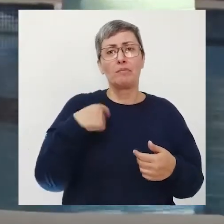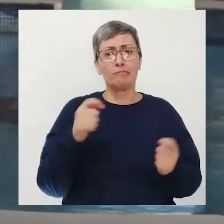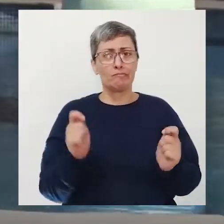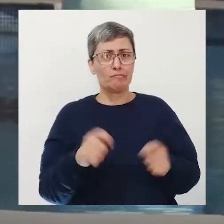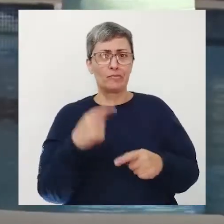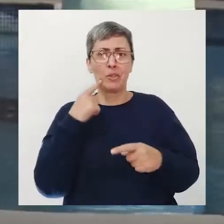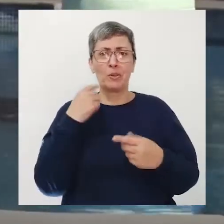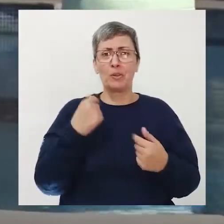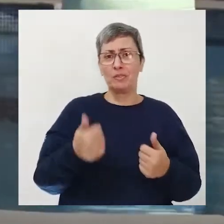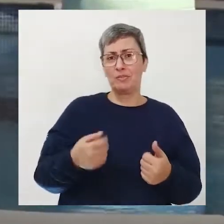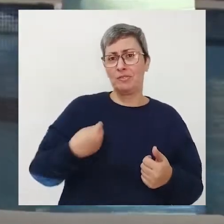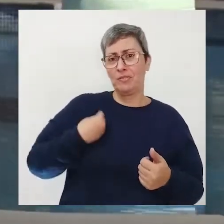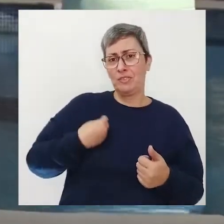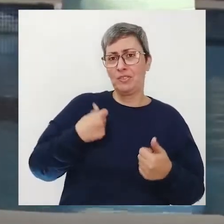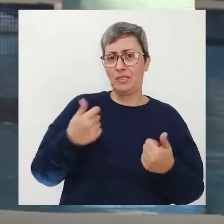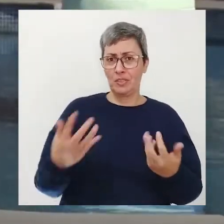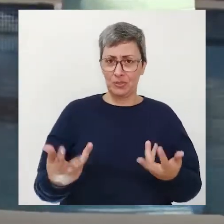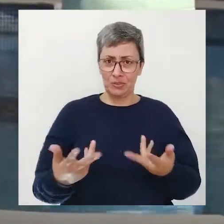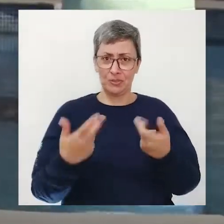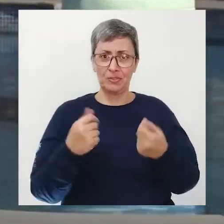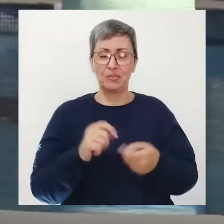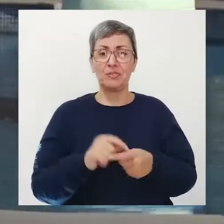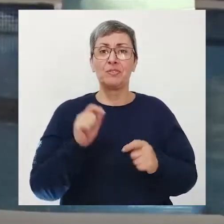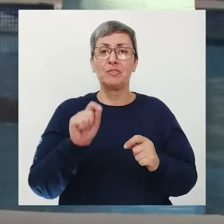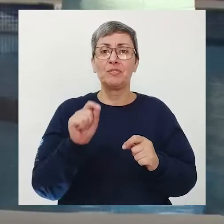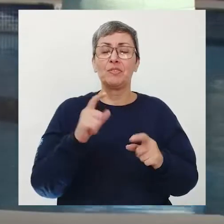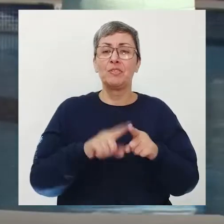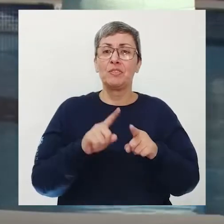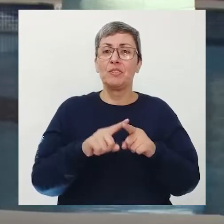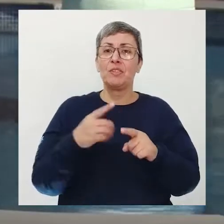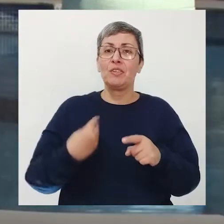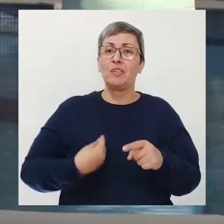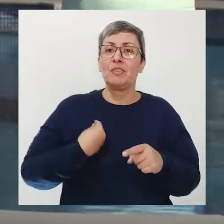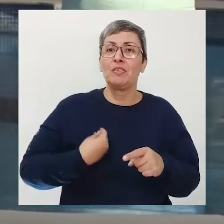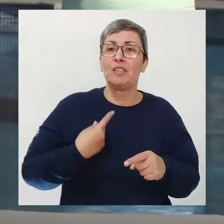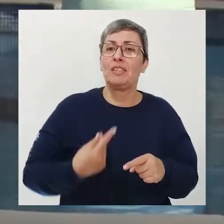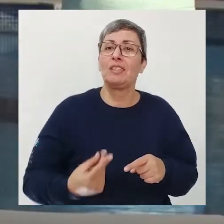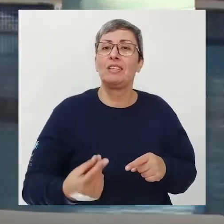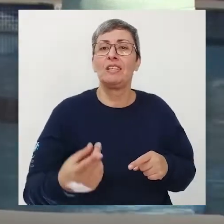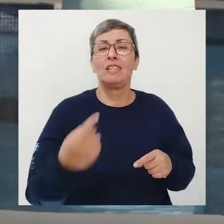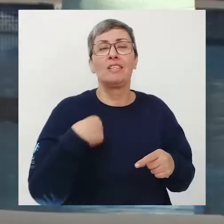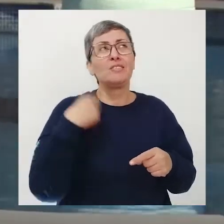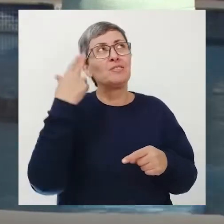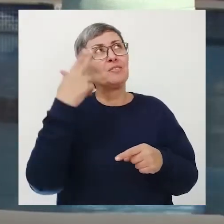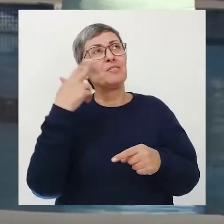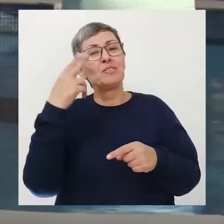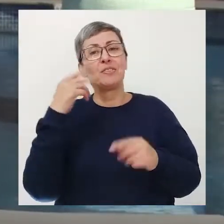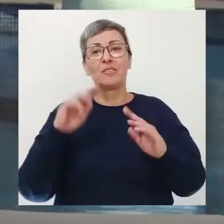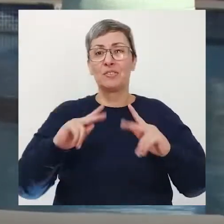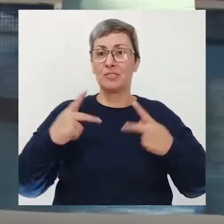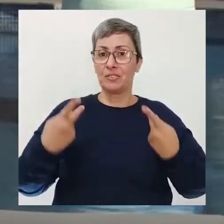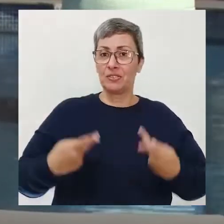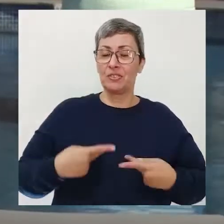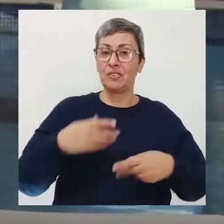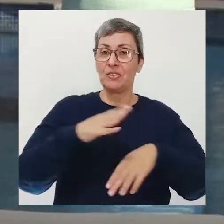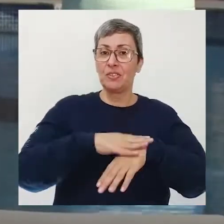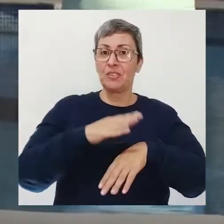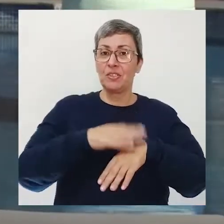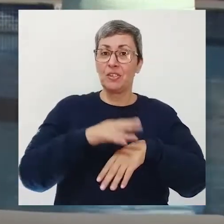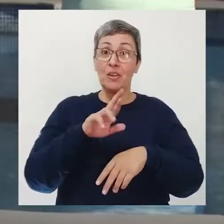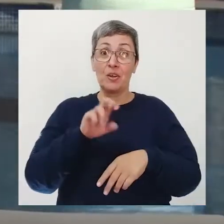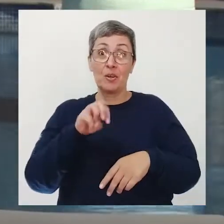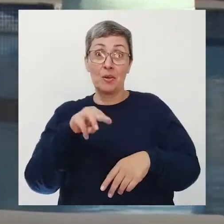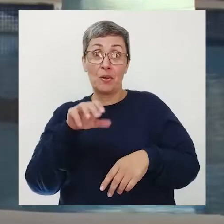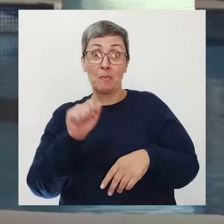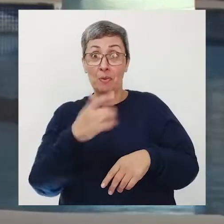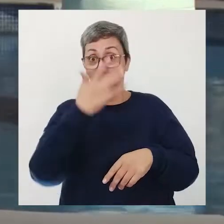época do império romano as pessoas viviam cerca de 30 anos você já imaginou ser considerado idoso com 30 anos nessa